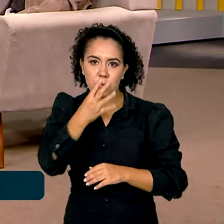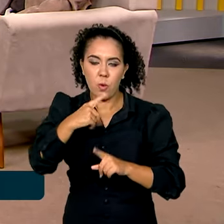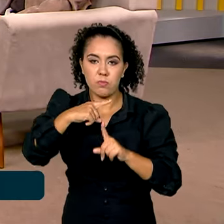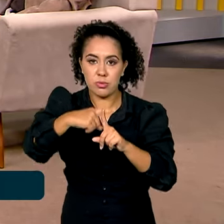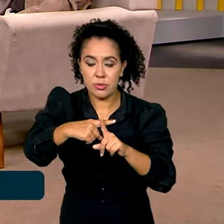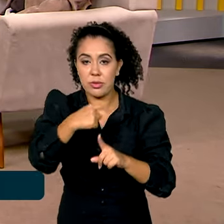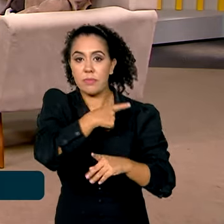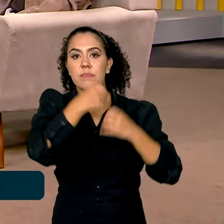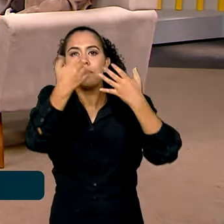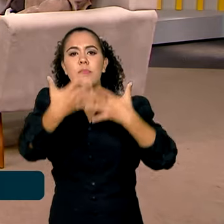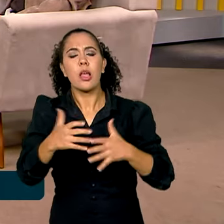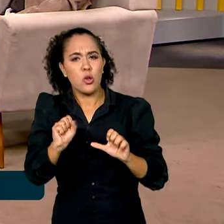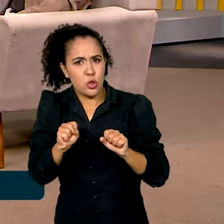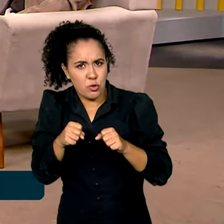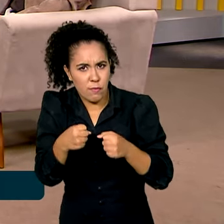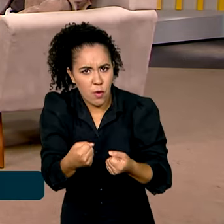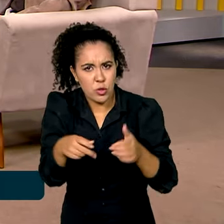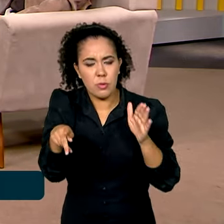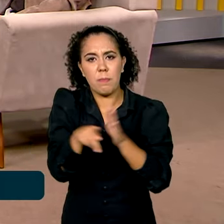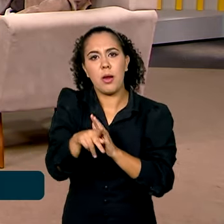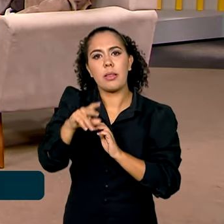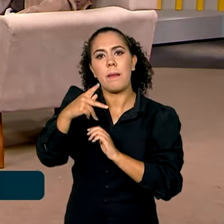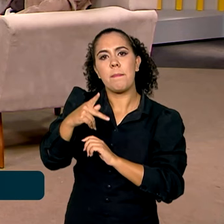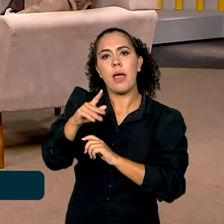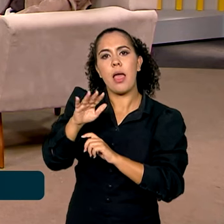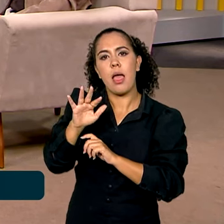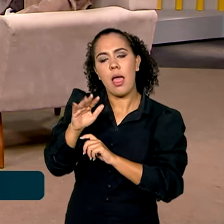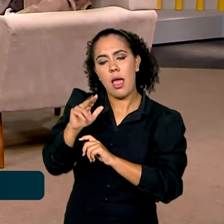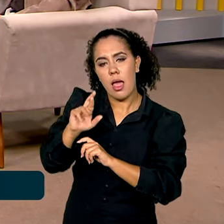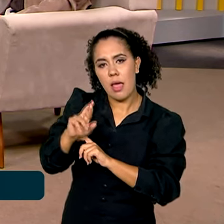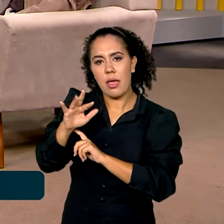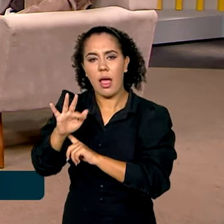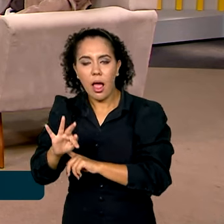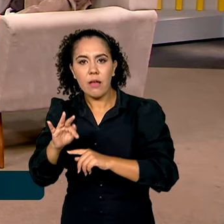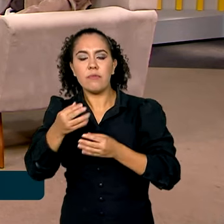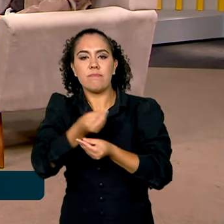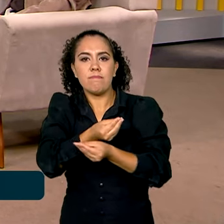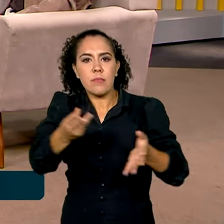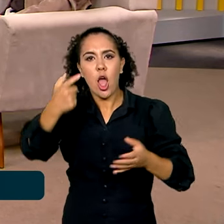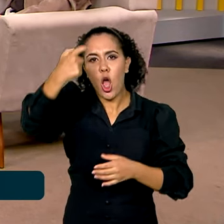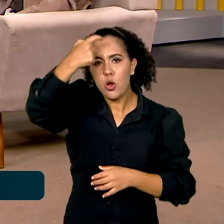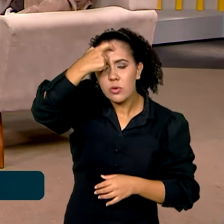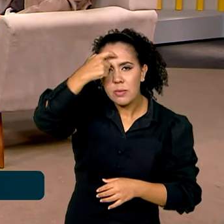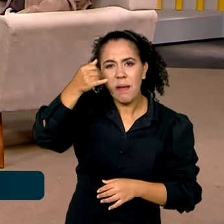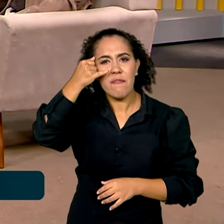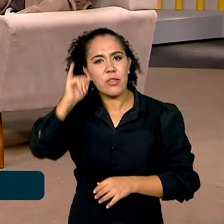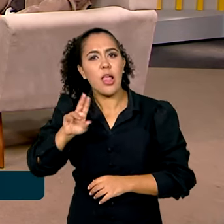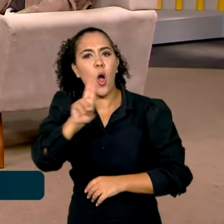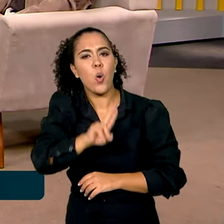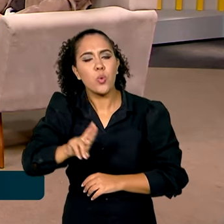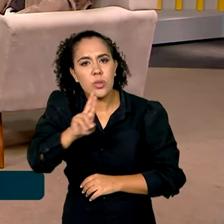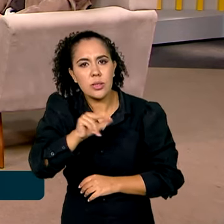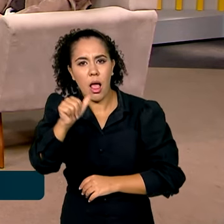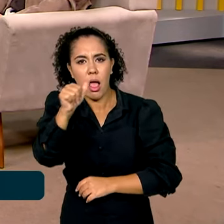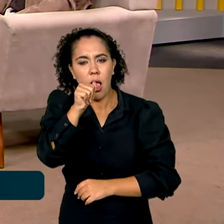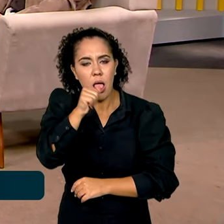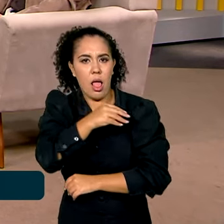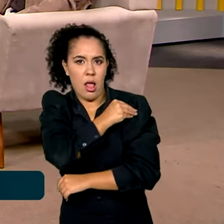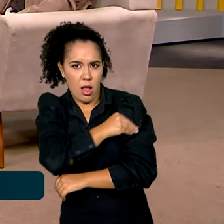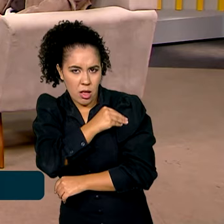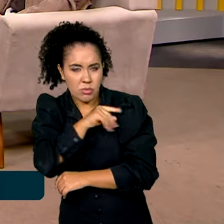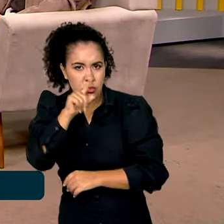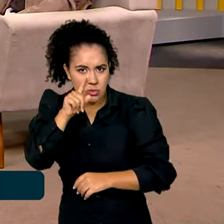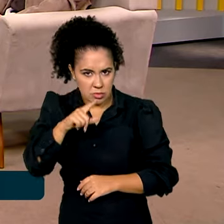esse esforço da PRF, no sentido de conscientizar os motoristas a não misturar álcool e direção, está surtindo efeito, diretor?